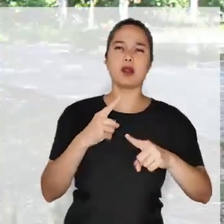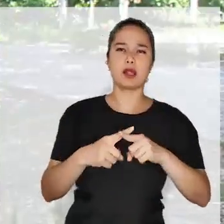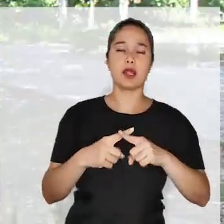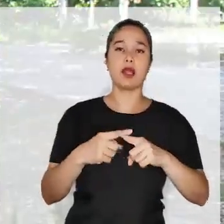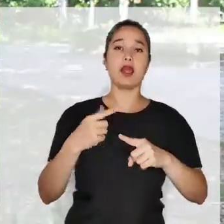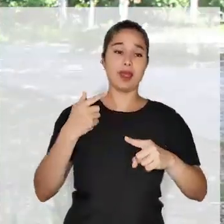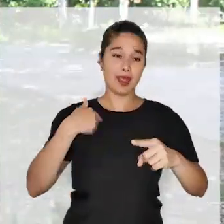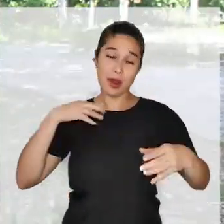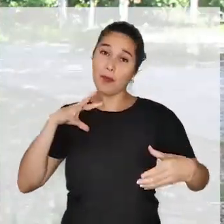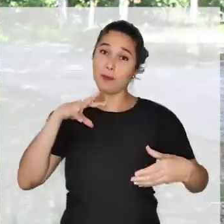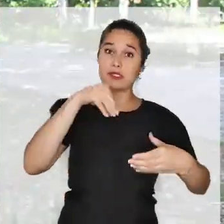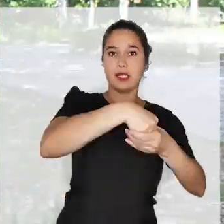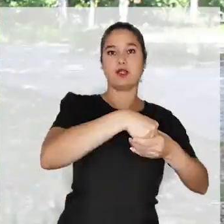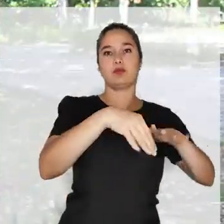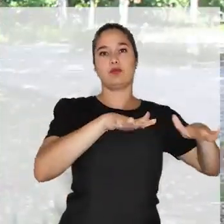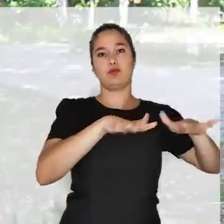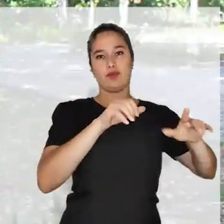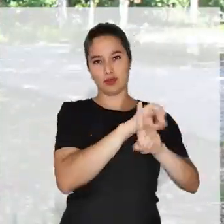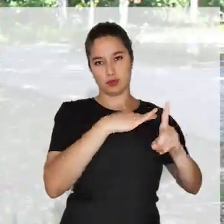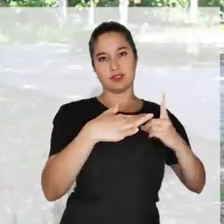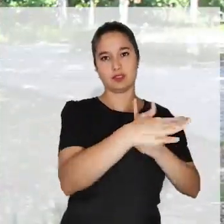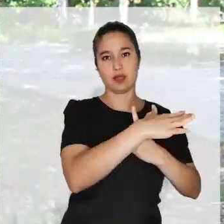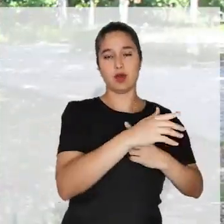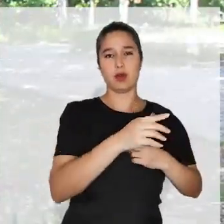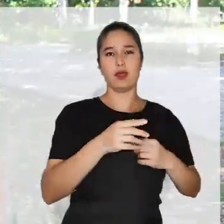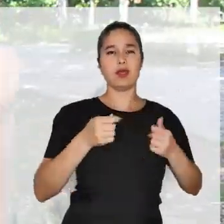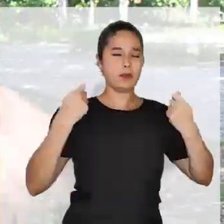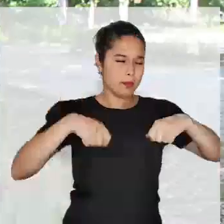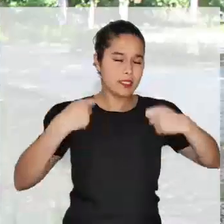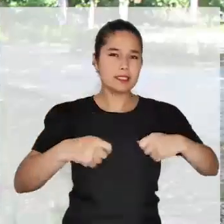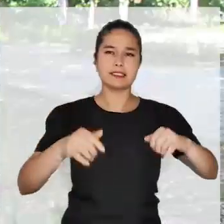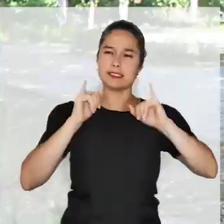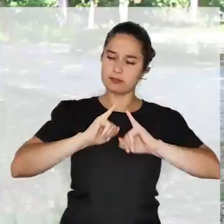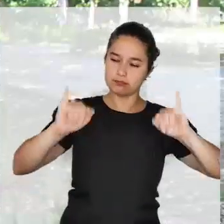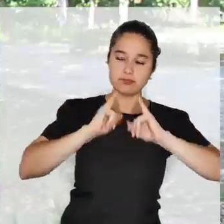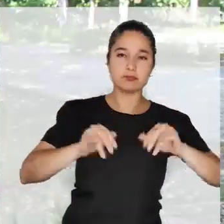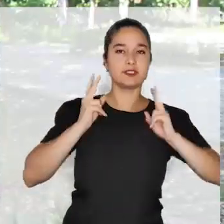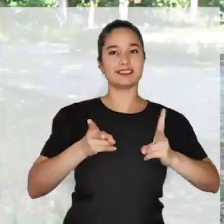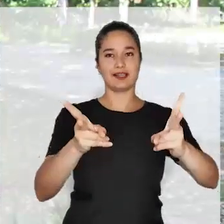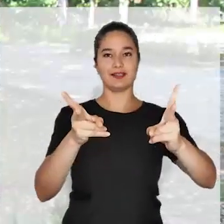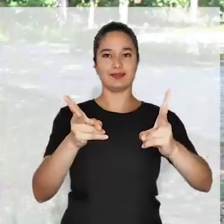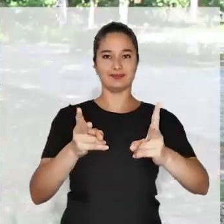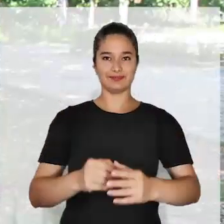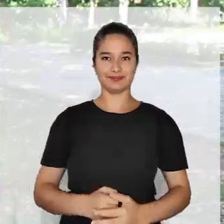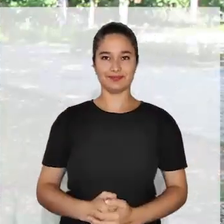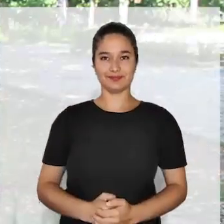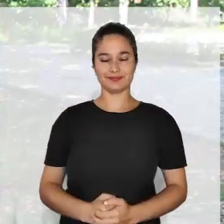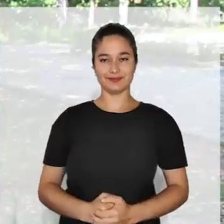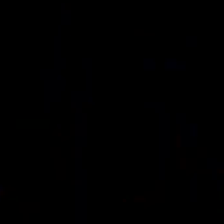mesmo porque eu estou neste movimento social e a gente tem que estar o tempo todo falando.